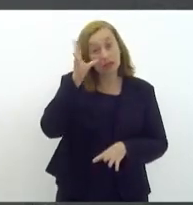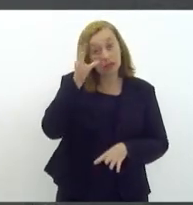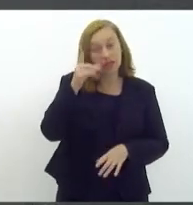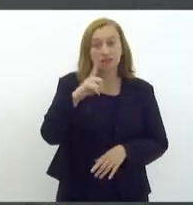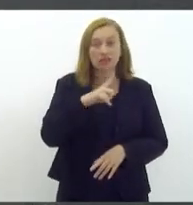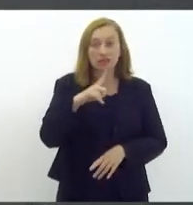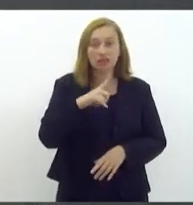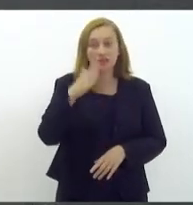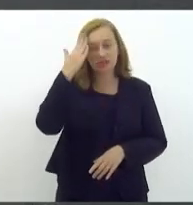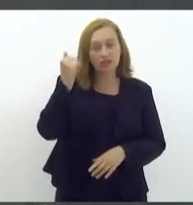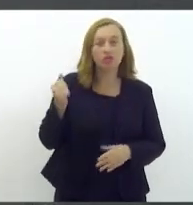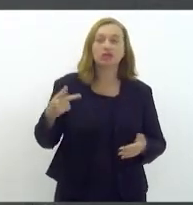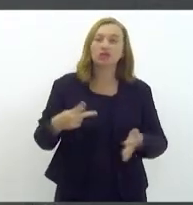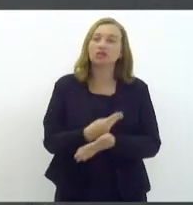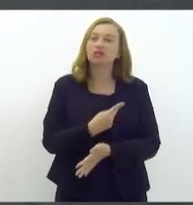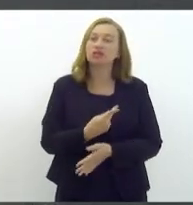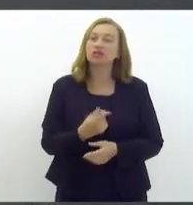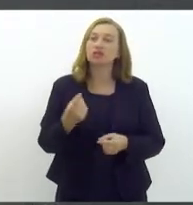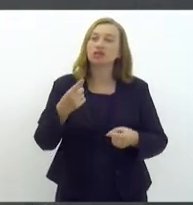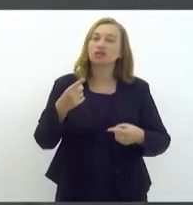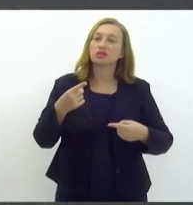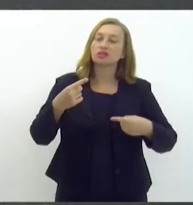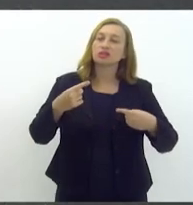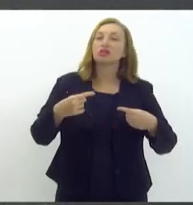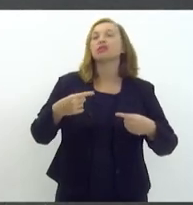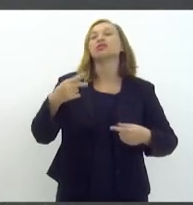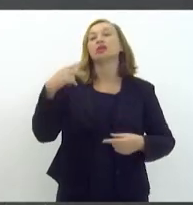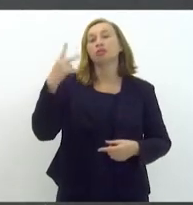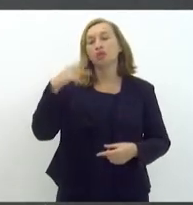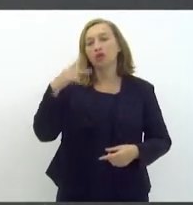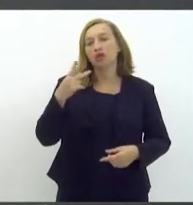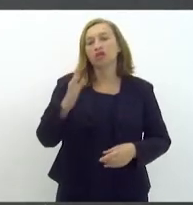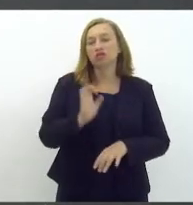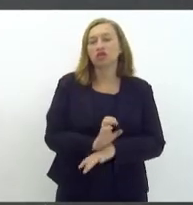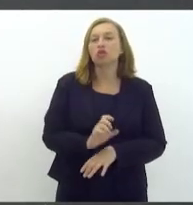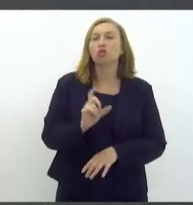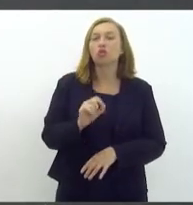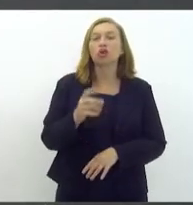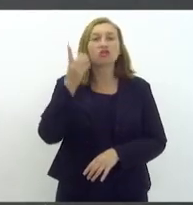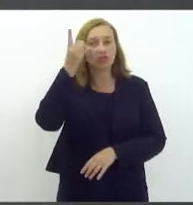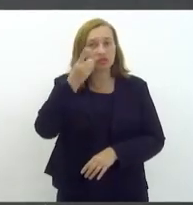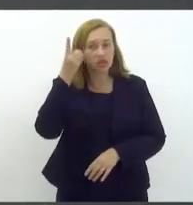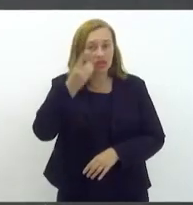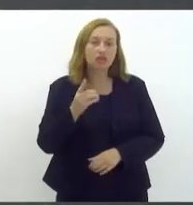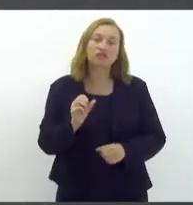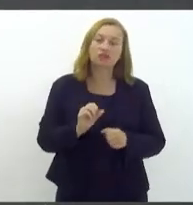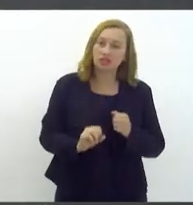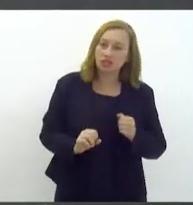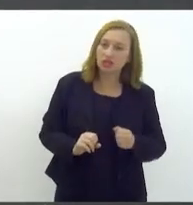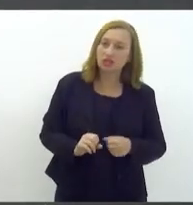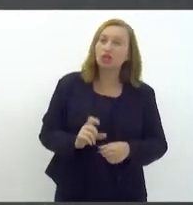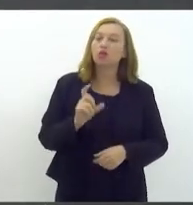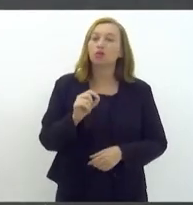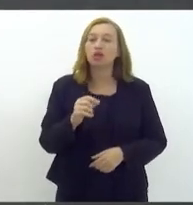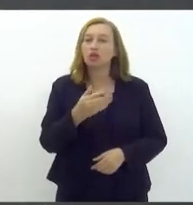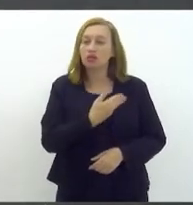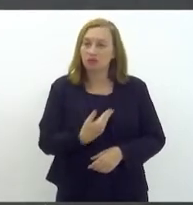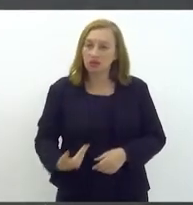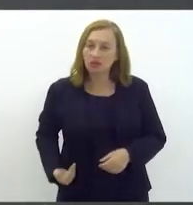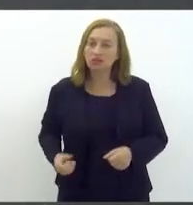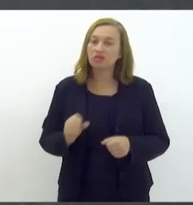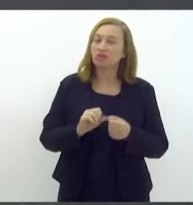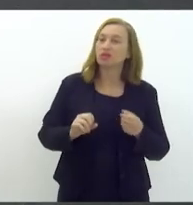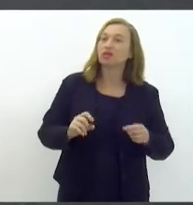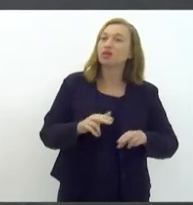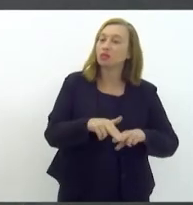para saber o que está acontecendo na política do Estado o que os deputados estão fazendo o que o governador está fazendo e por